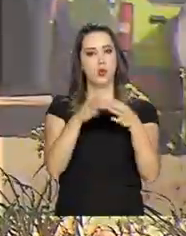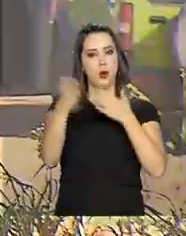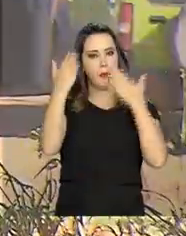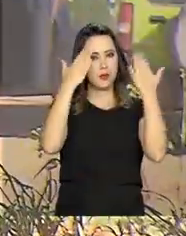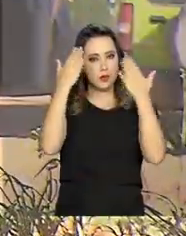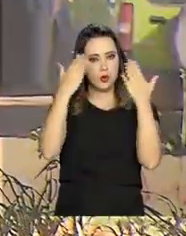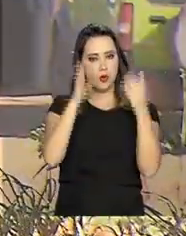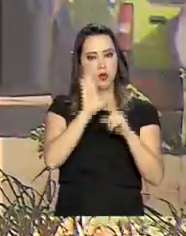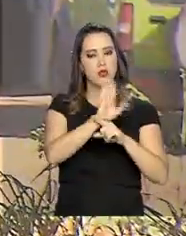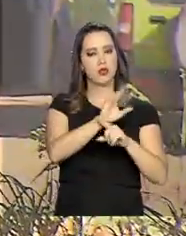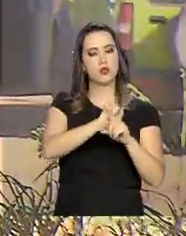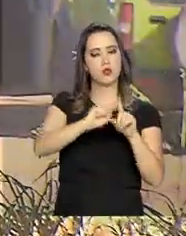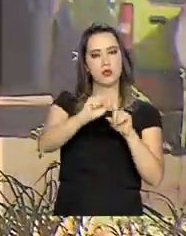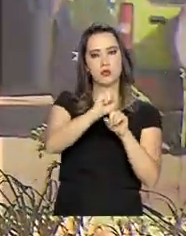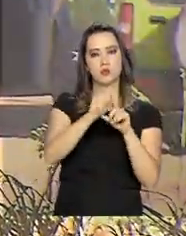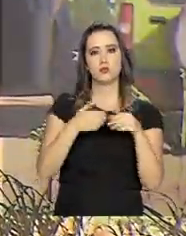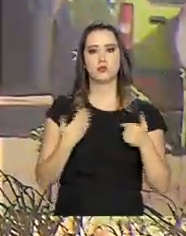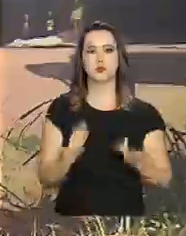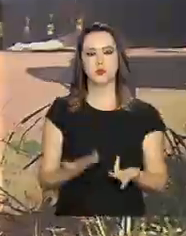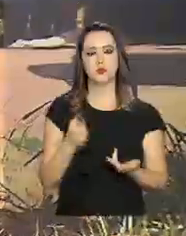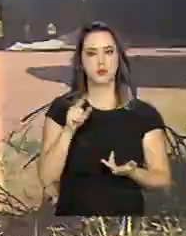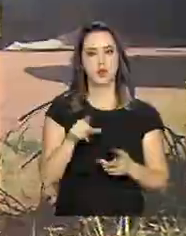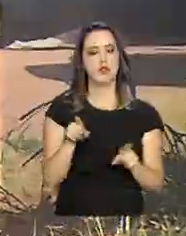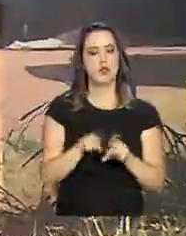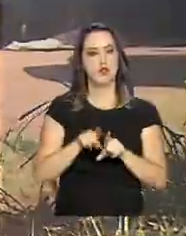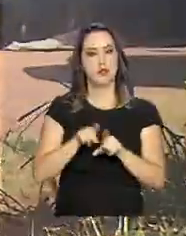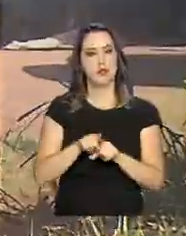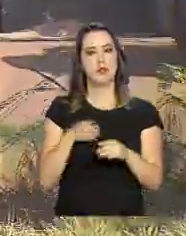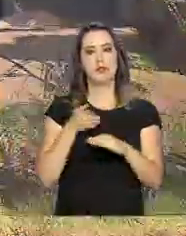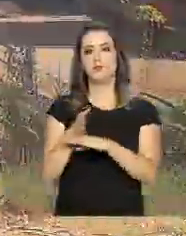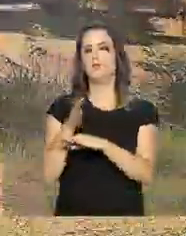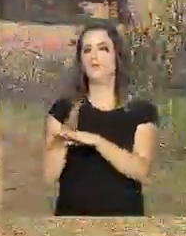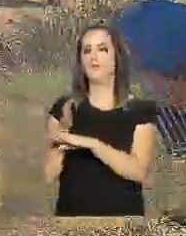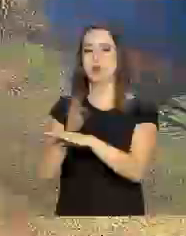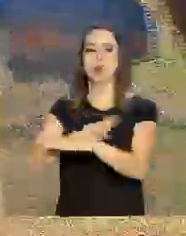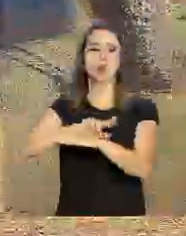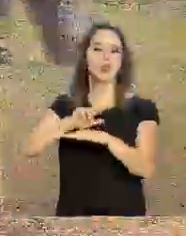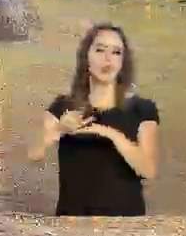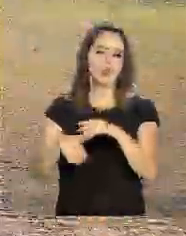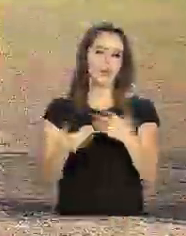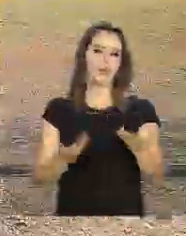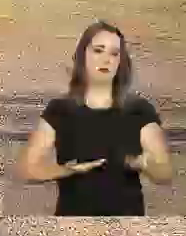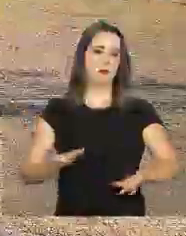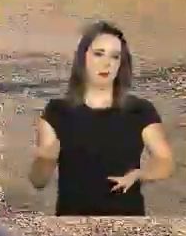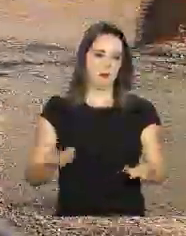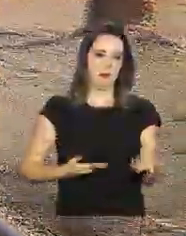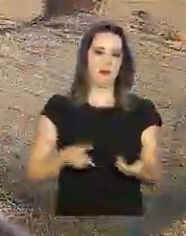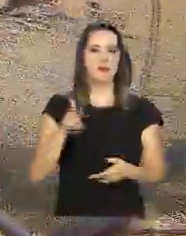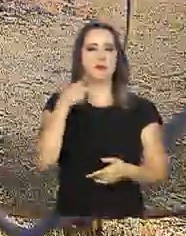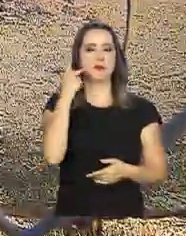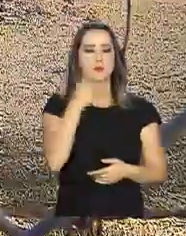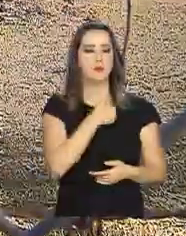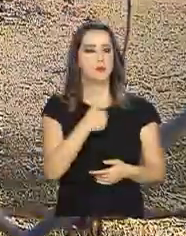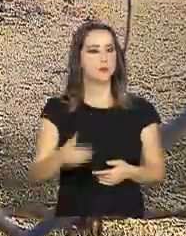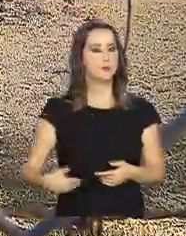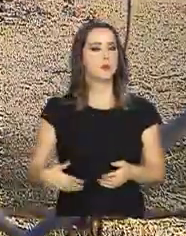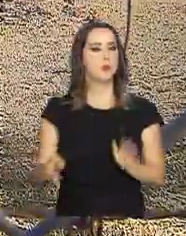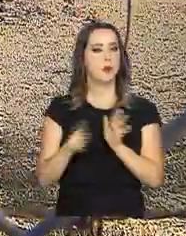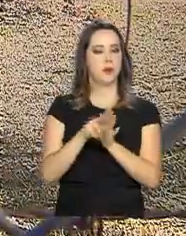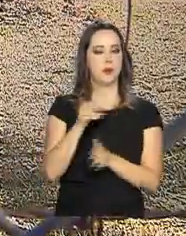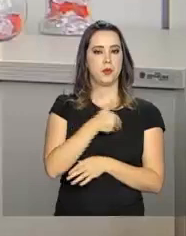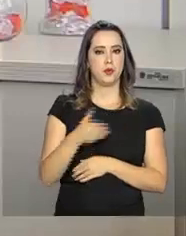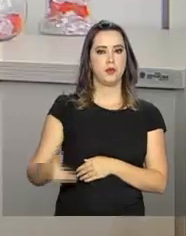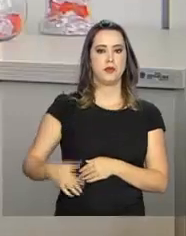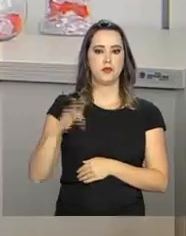psicólogos e assistentes sociais, além de ter acesso a outros serviços e políticas públicas do governo